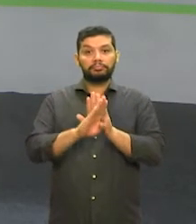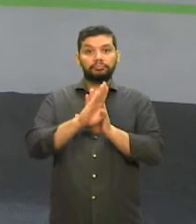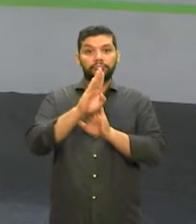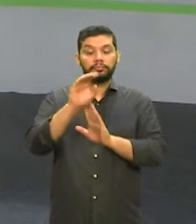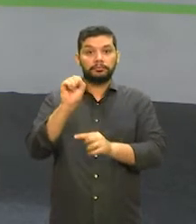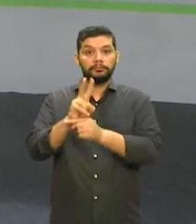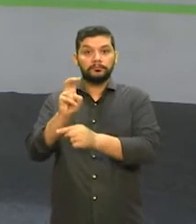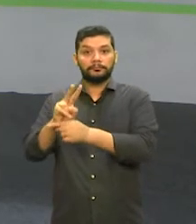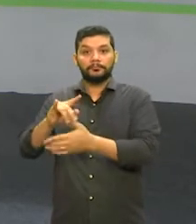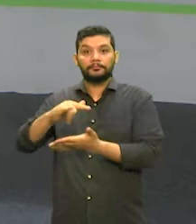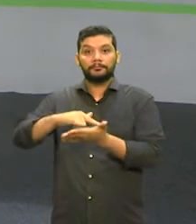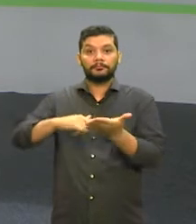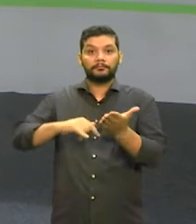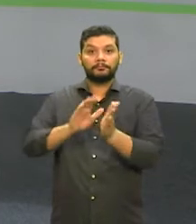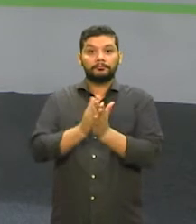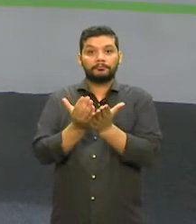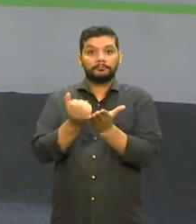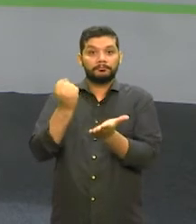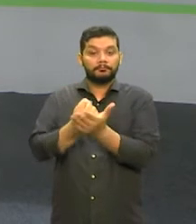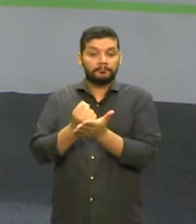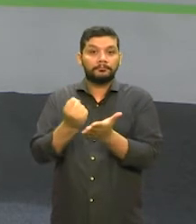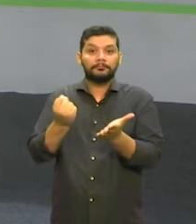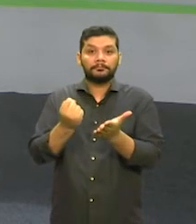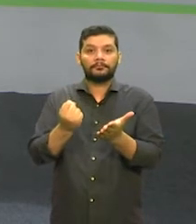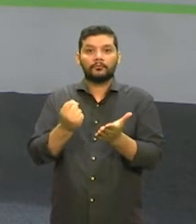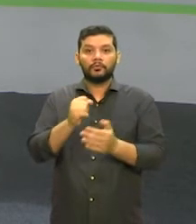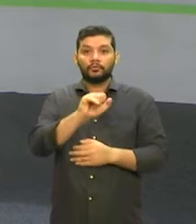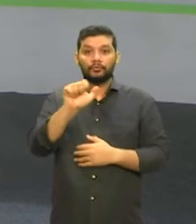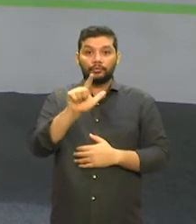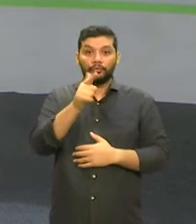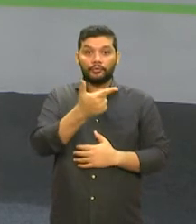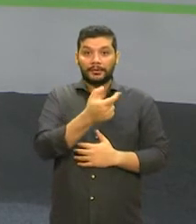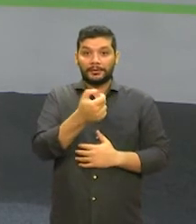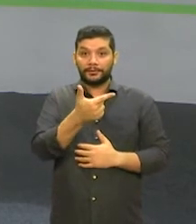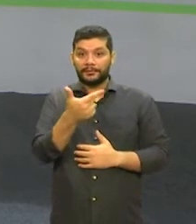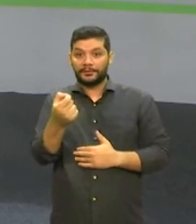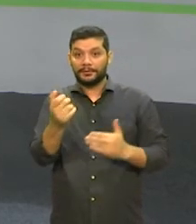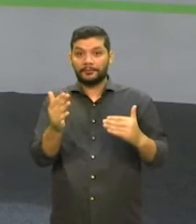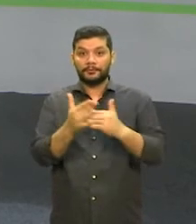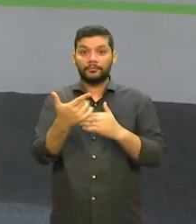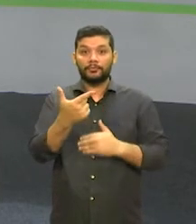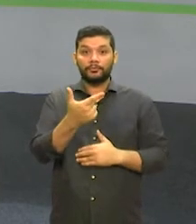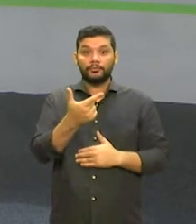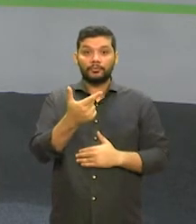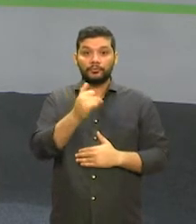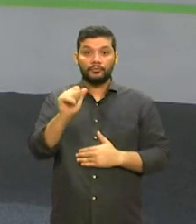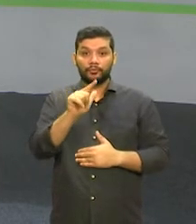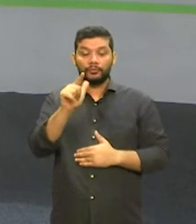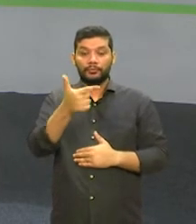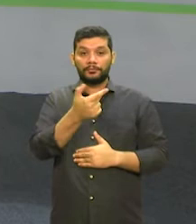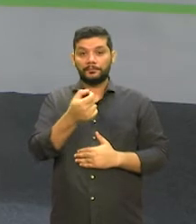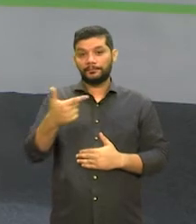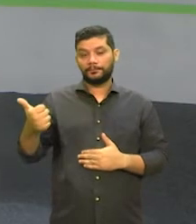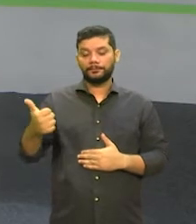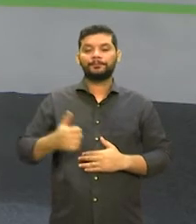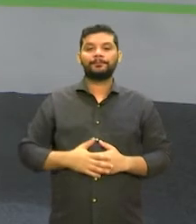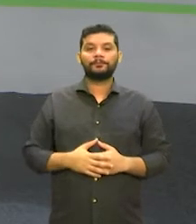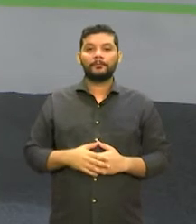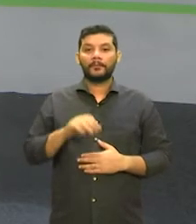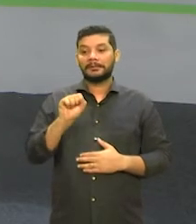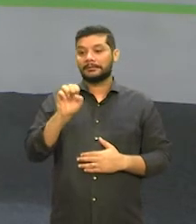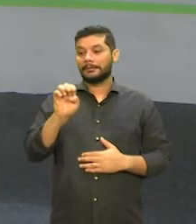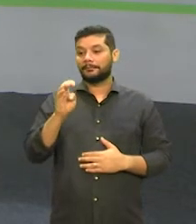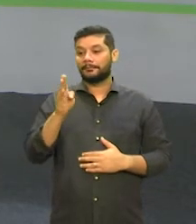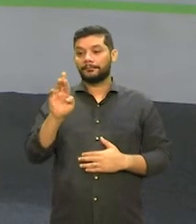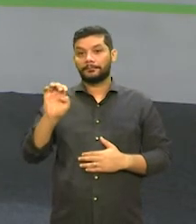carteira assinada entre julho de 2020 e julho de 2021, segundo o levantamento do SEBRAE, com base